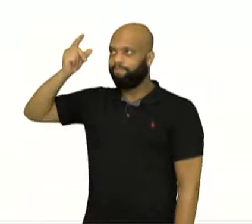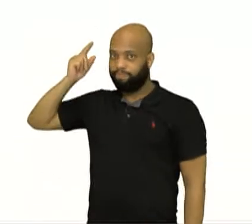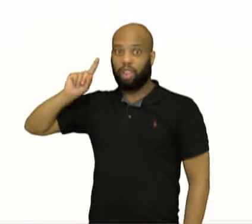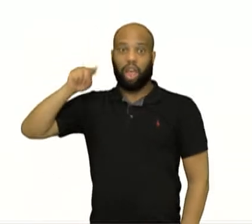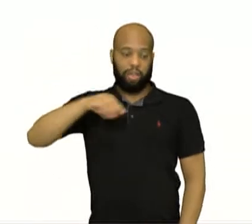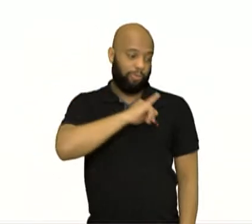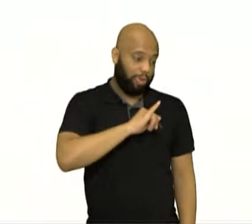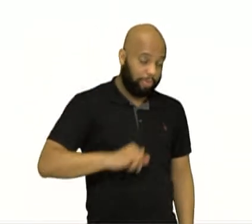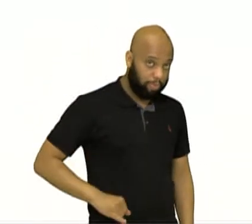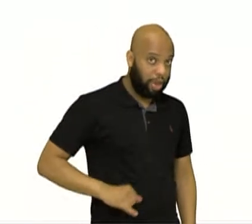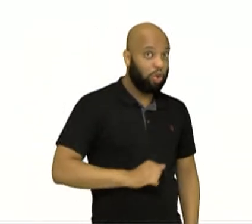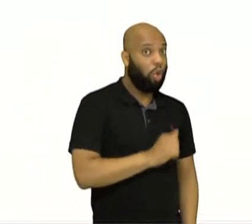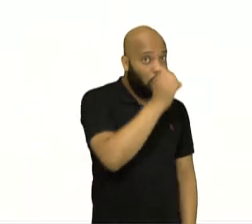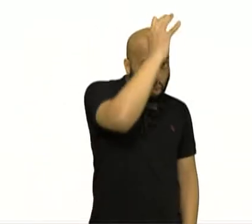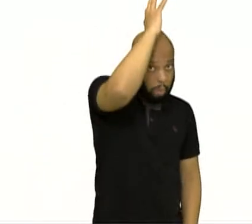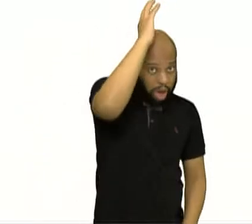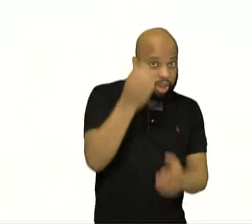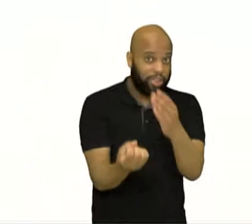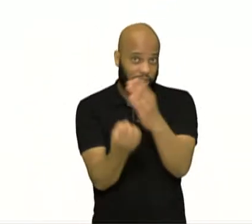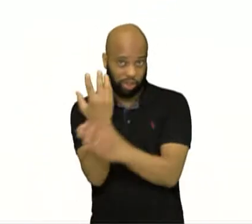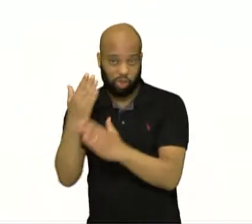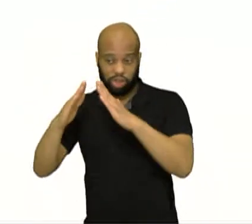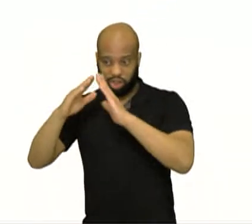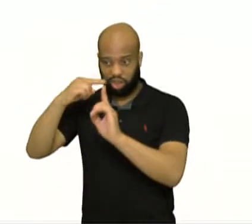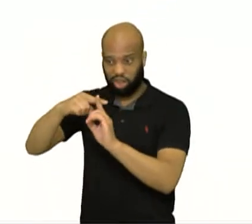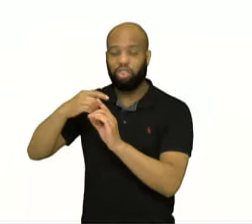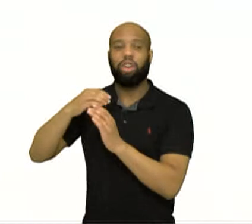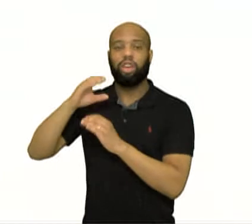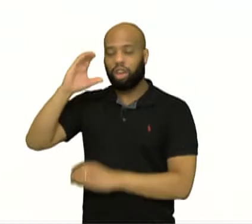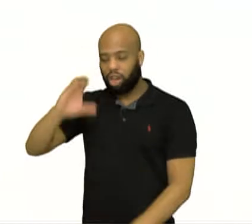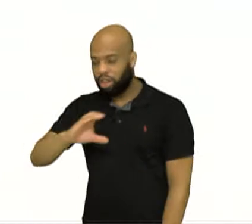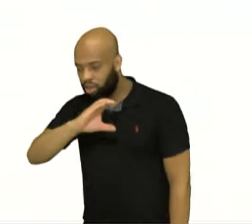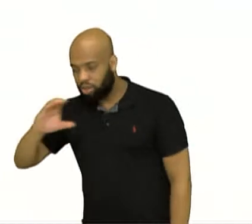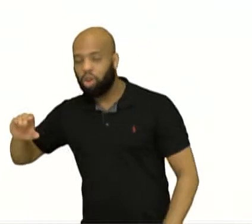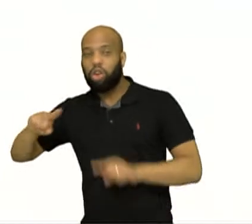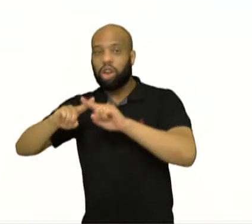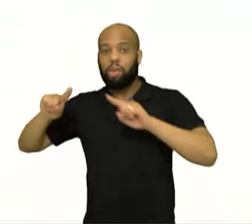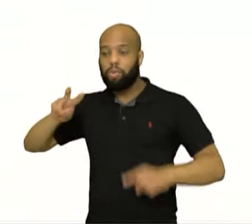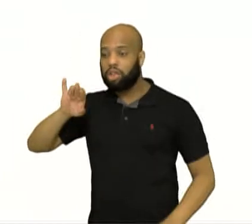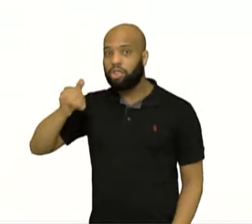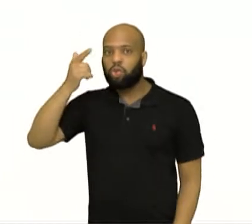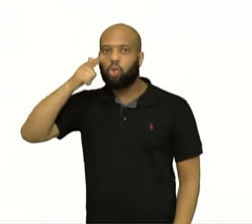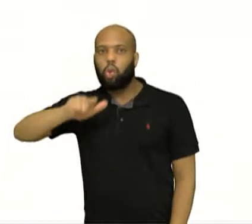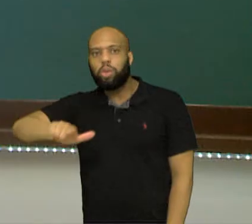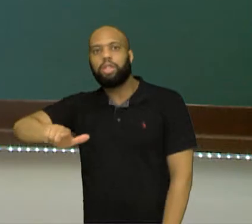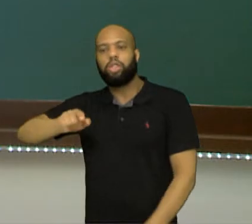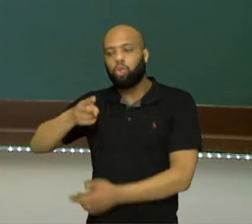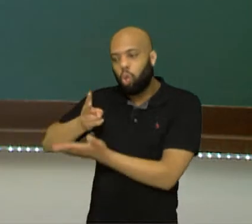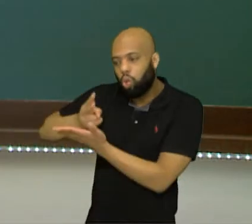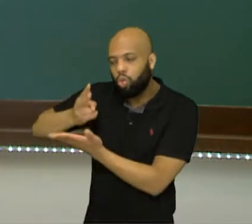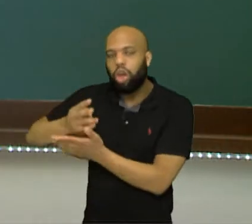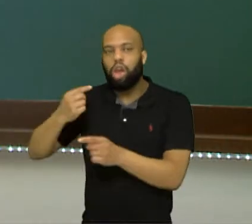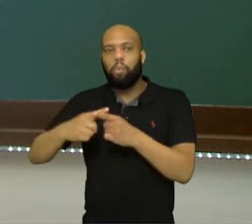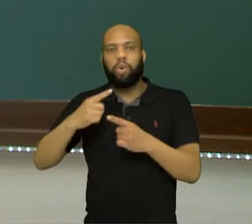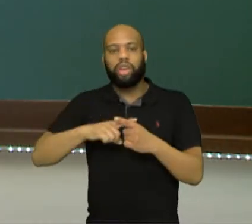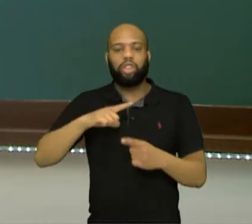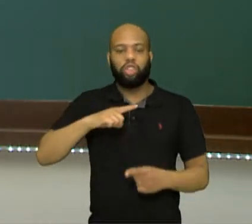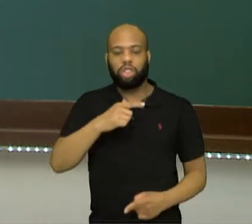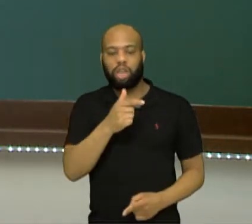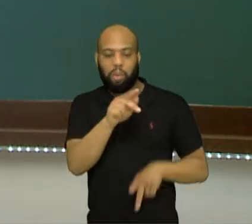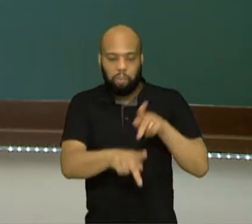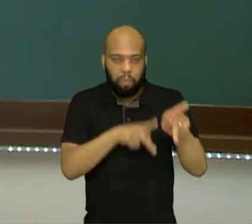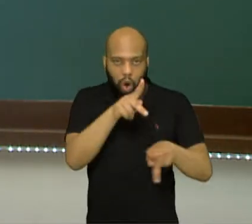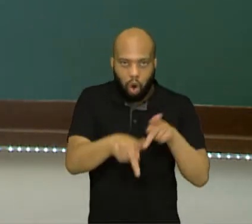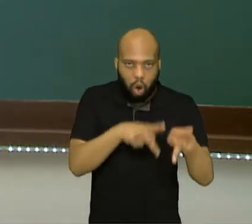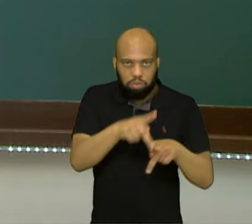Romano, ela vai perdurar, ela vai se manter com as conversões também dos povos germânicos,